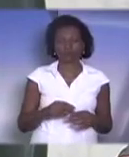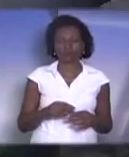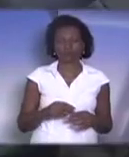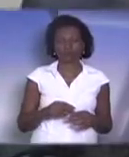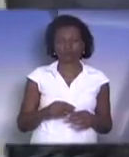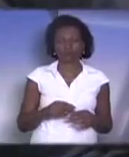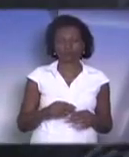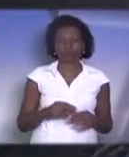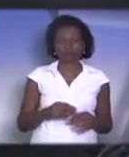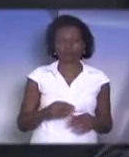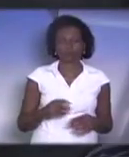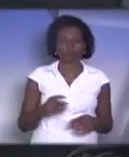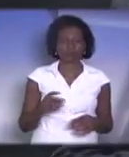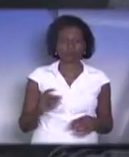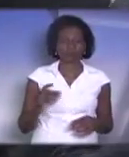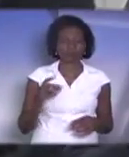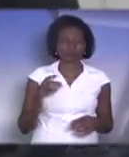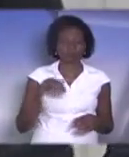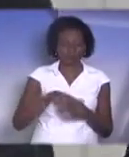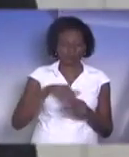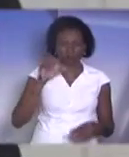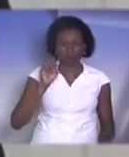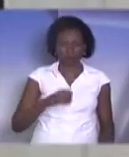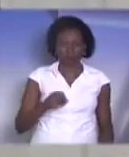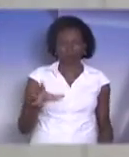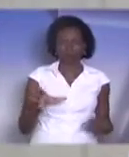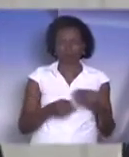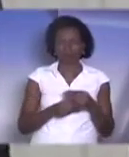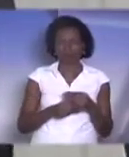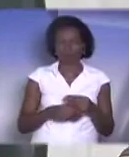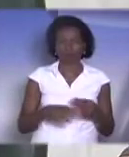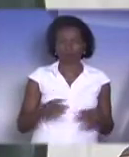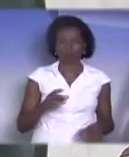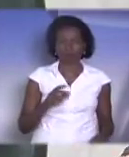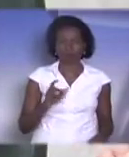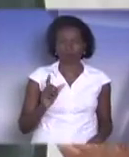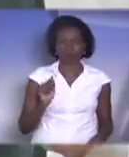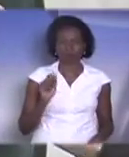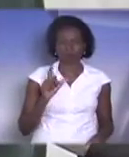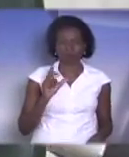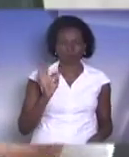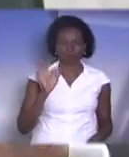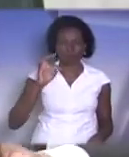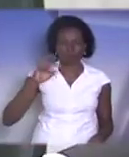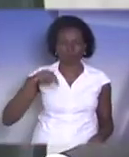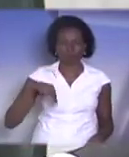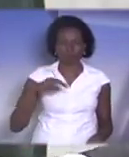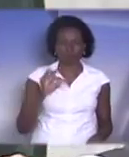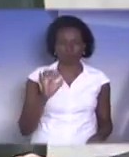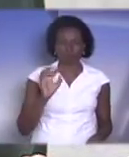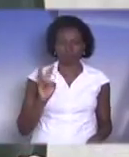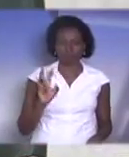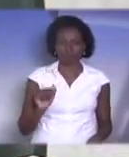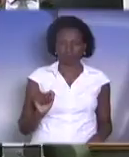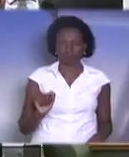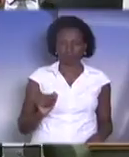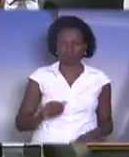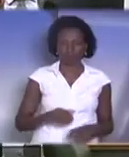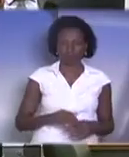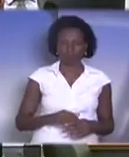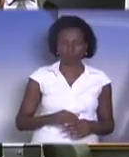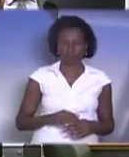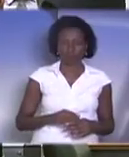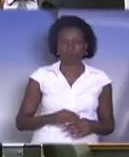Deputado Celso Nascimento. Votando favorável à emenda aglutinativa. Está registrado pela ordem, deputada Annalise Fernandes. Para